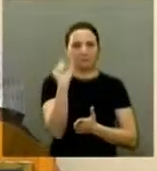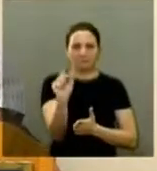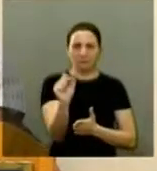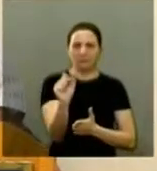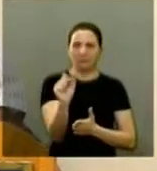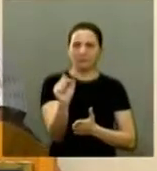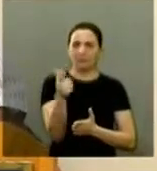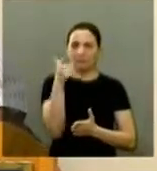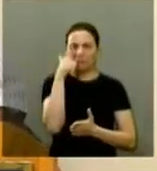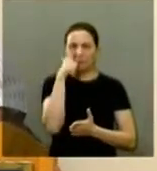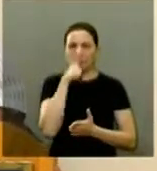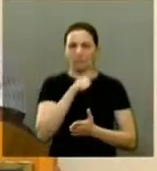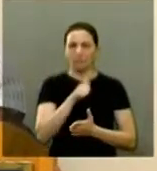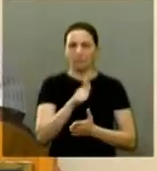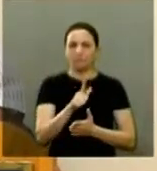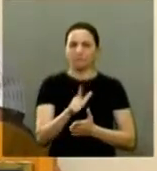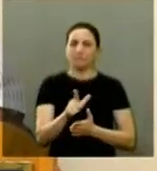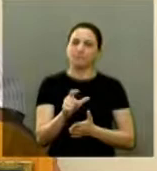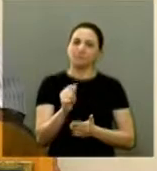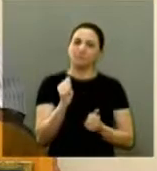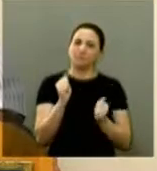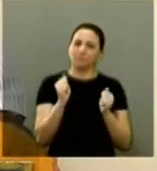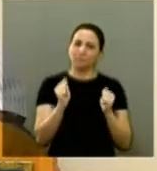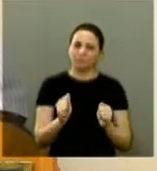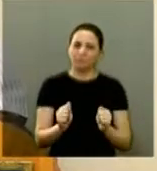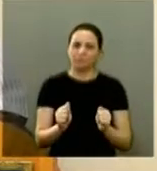tem capacitação e tem